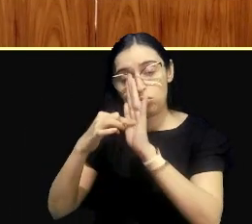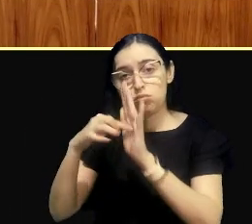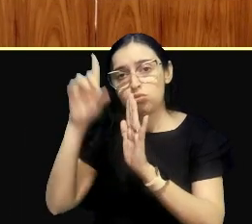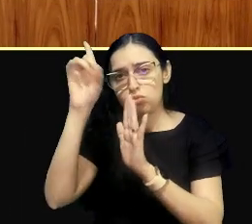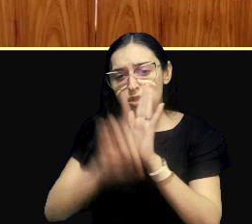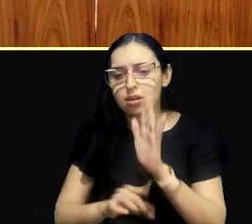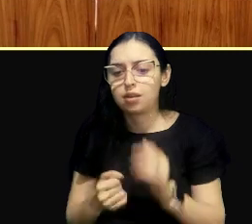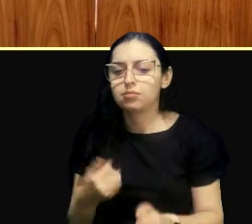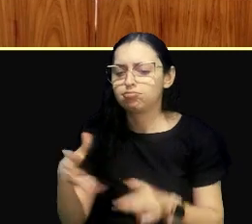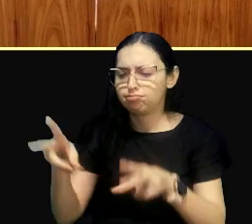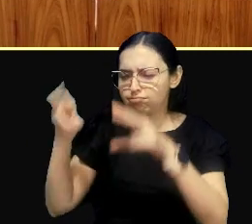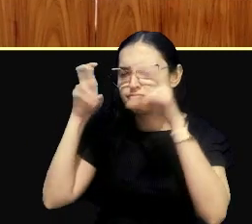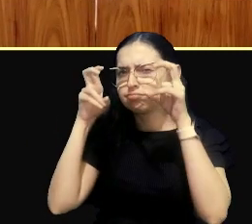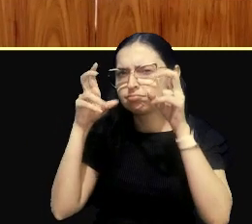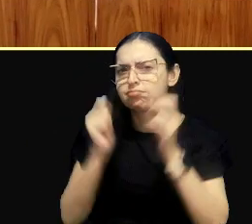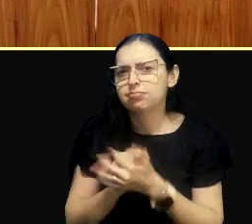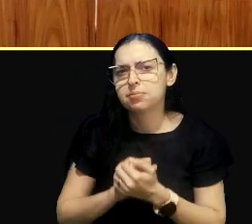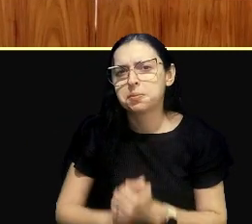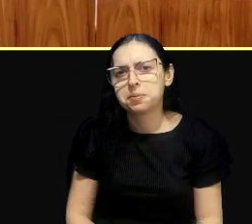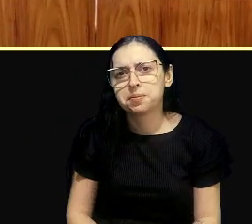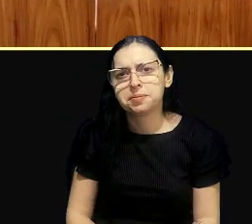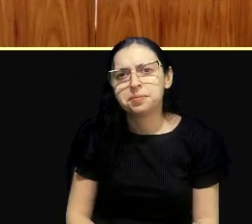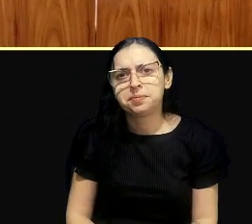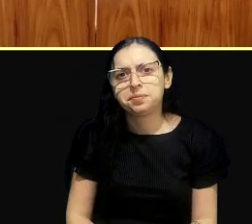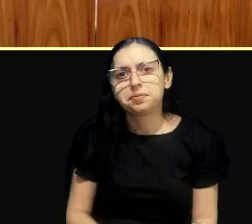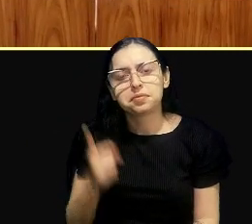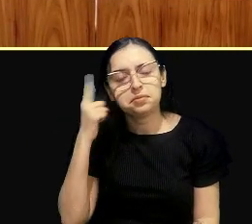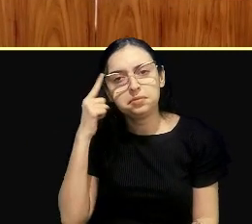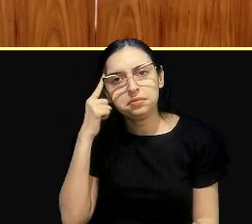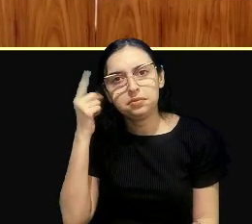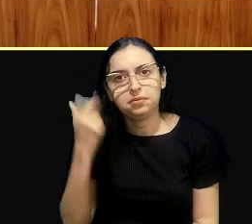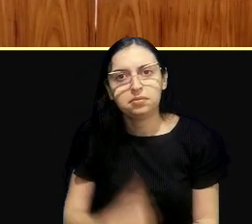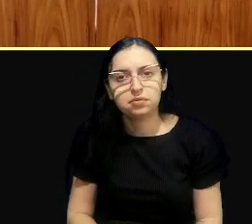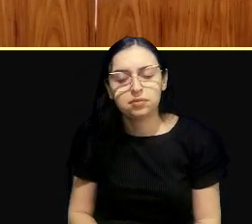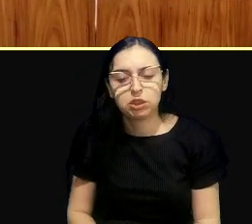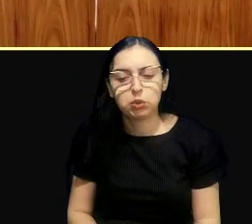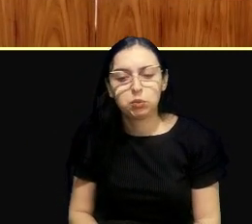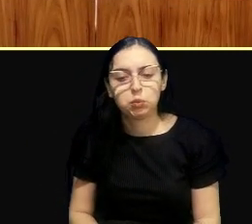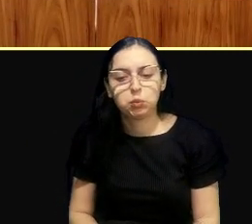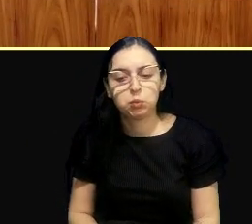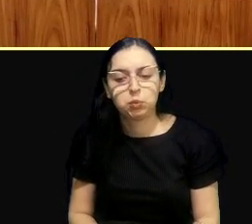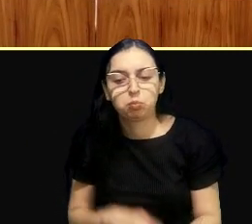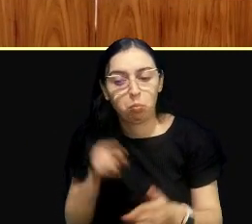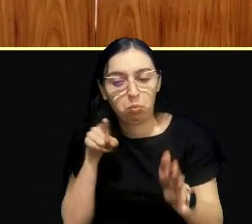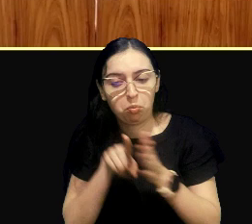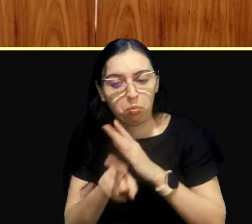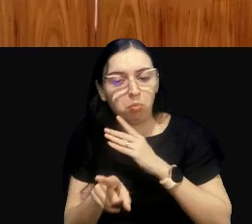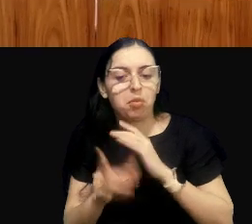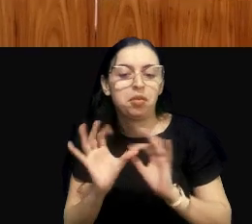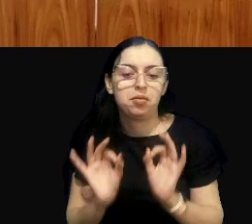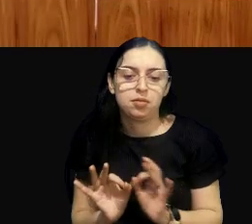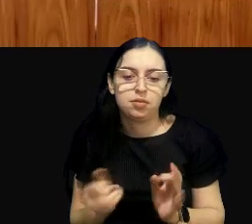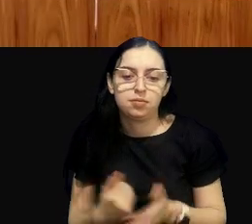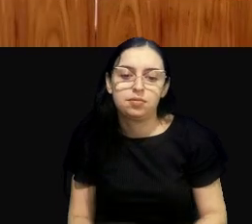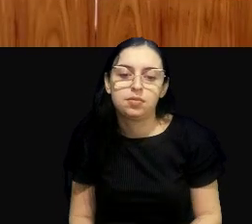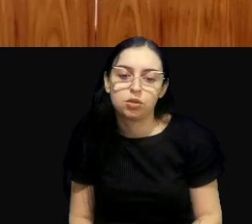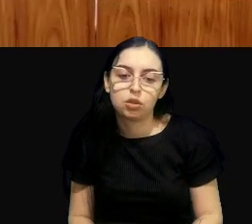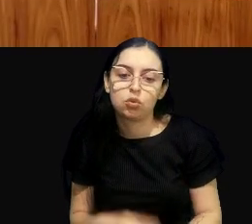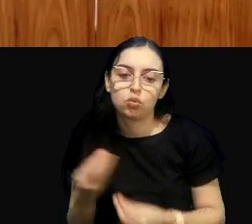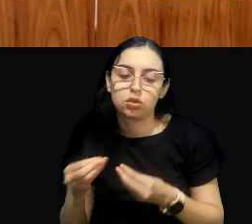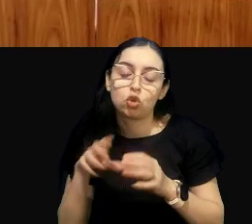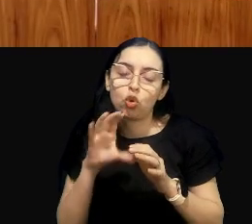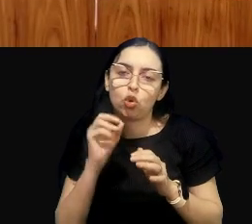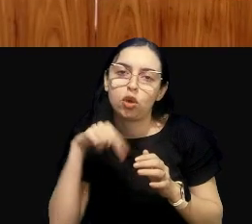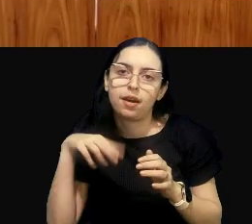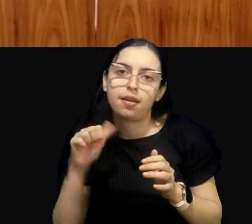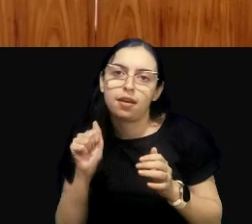interessante, assim, pensando aqui, seria desafiador para a gente. É, isso, na Conama, isso está bem